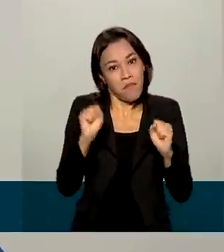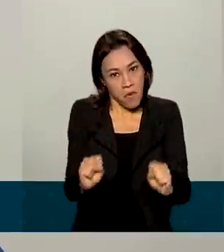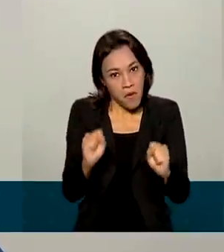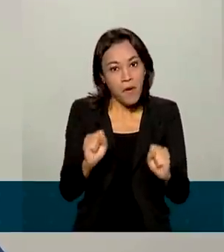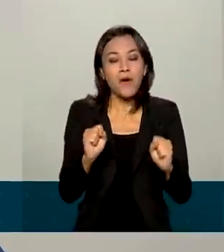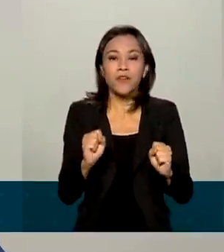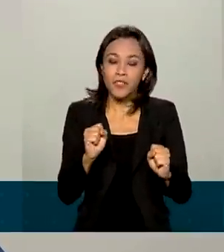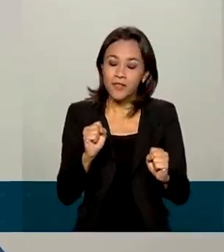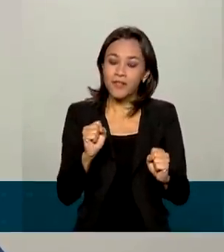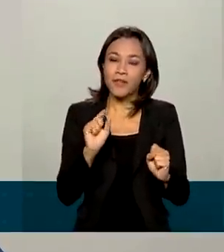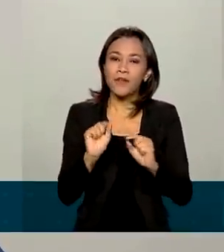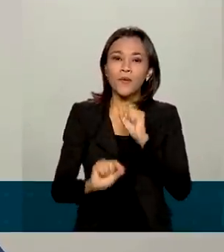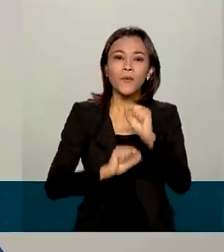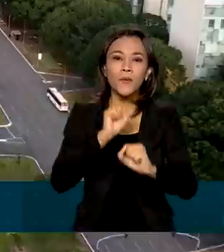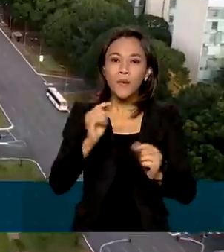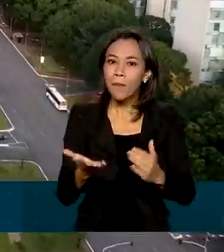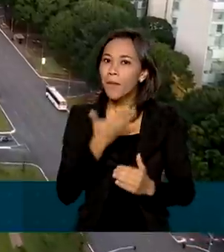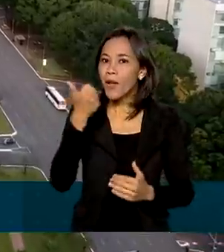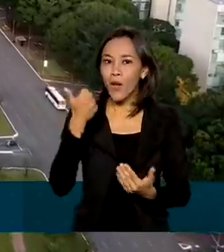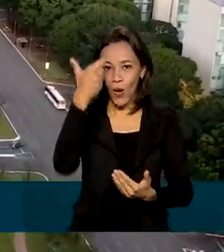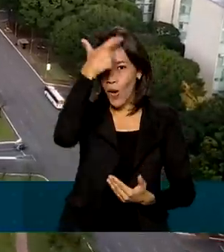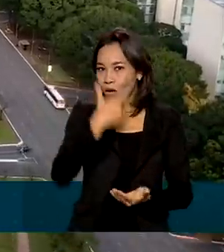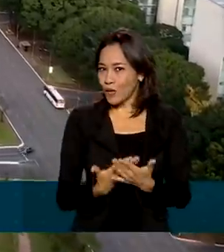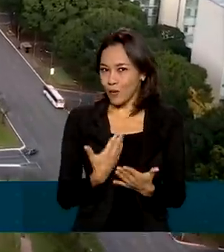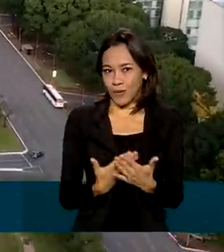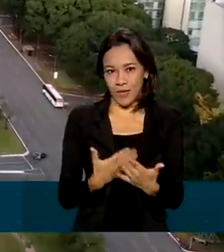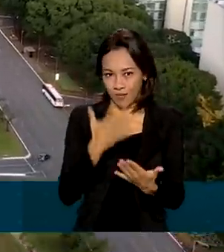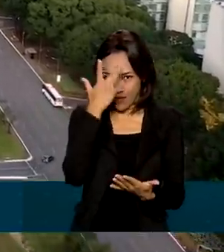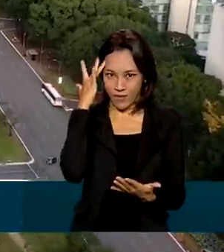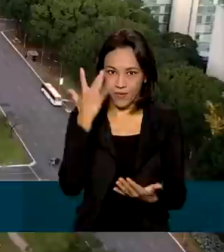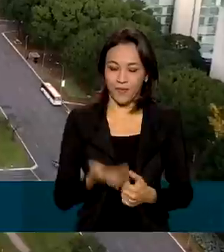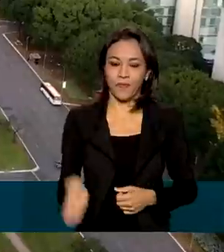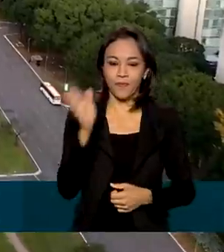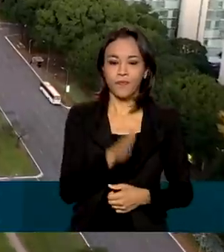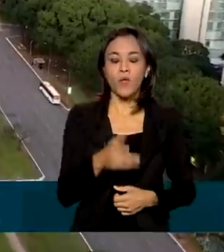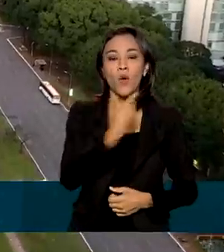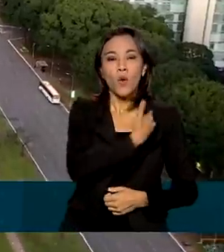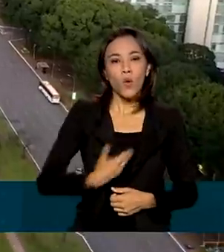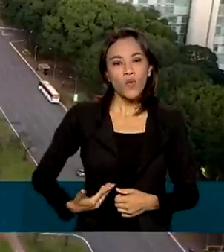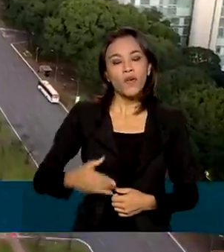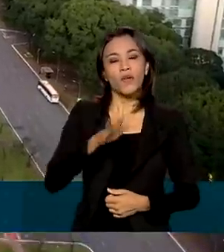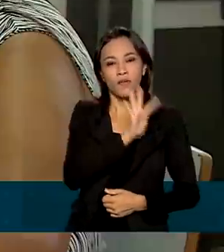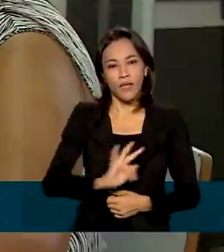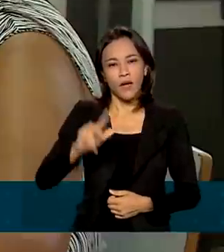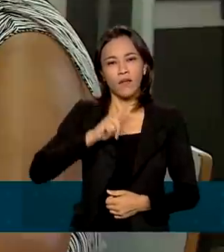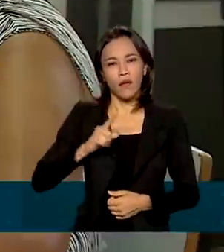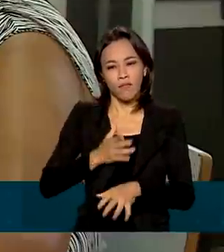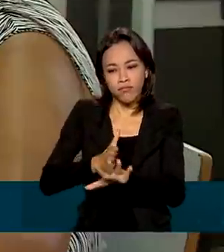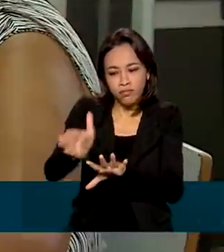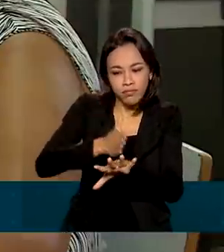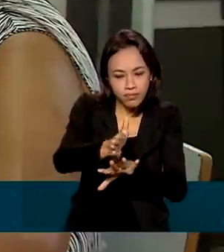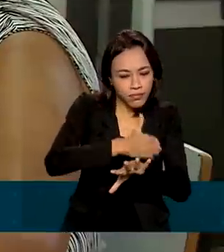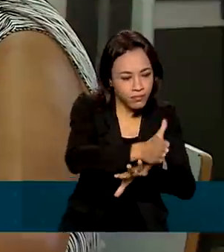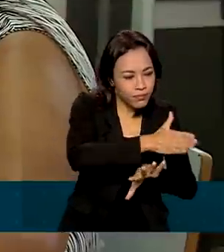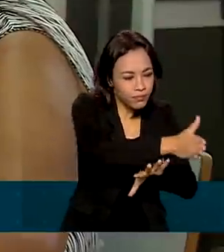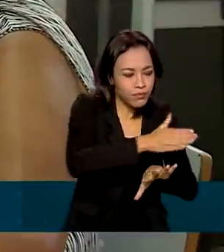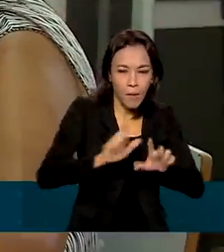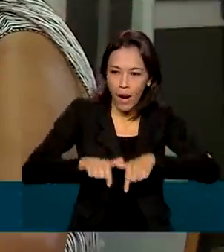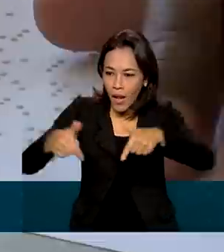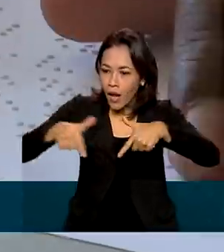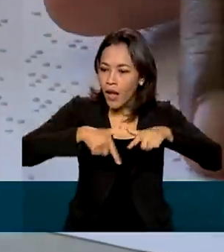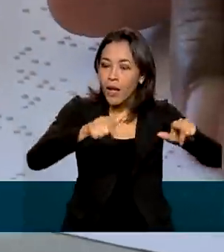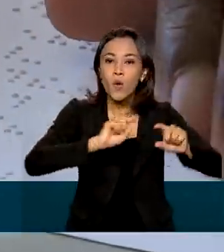estudar melhor. O governo federal atua em diferentes iniciativas para garantir que mais